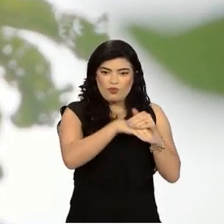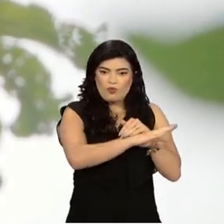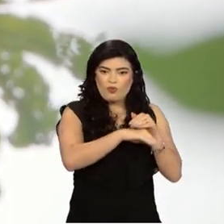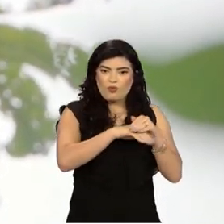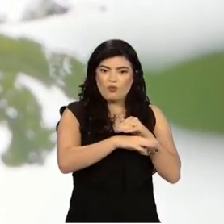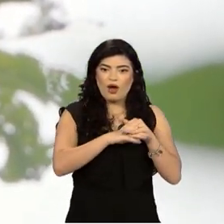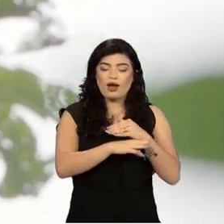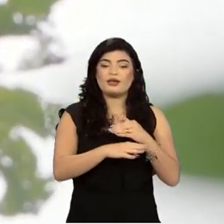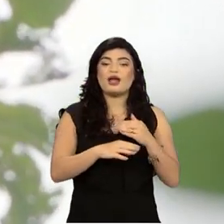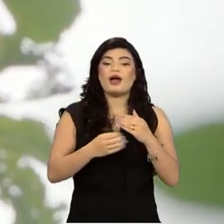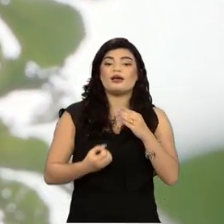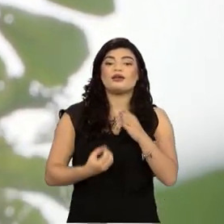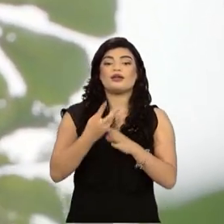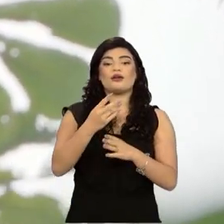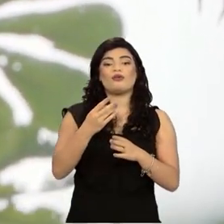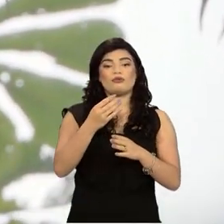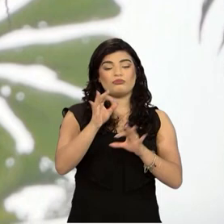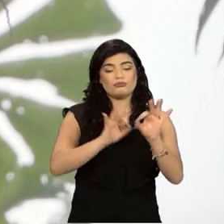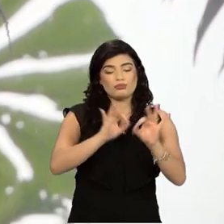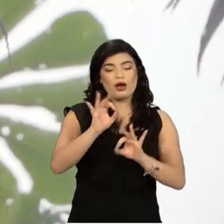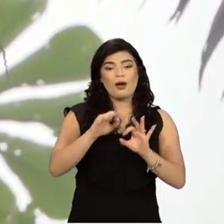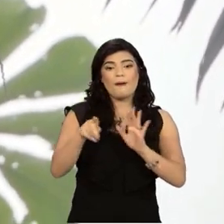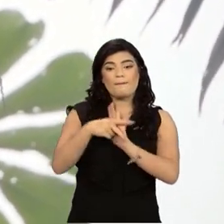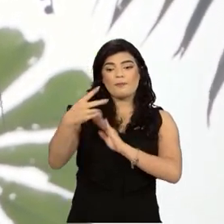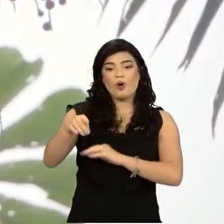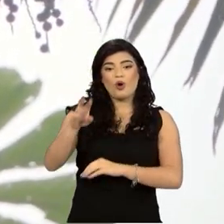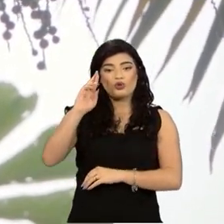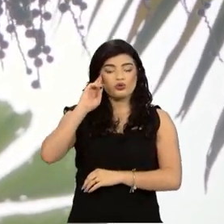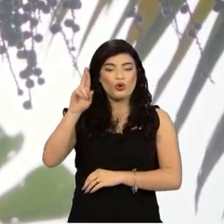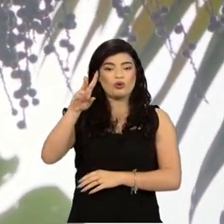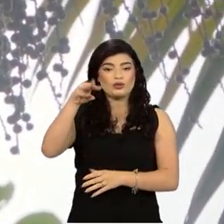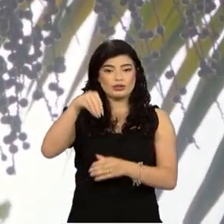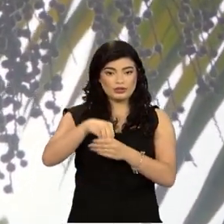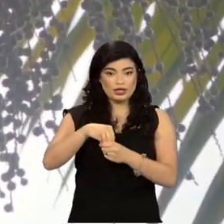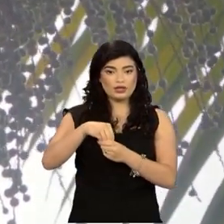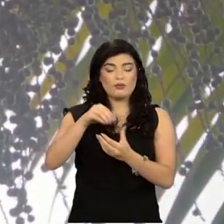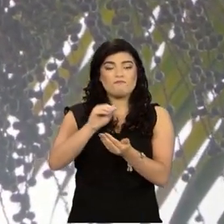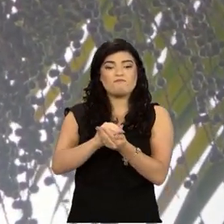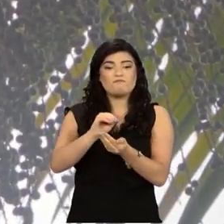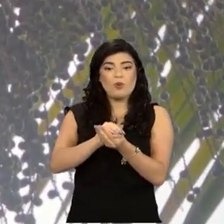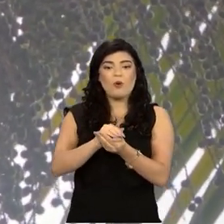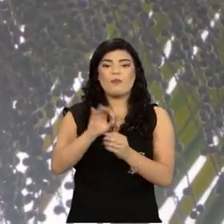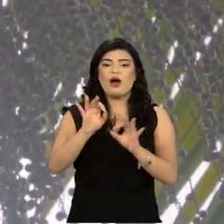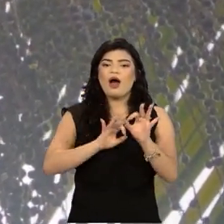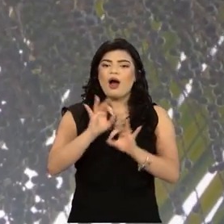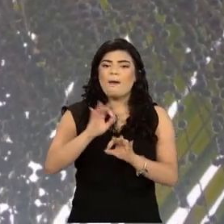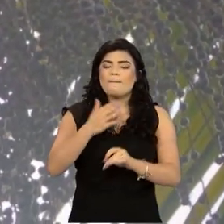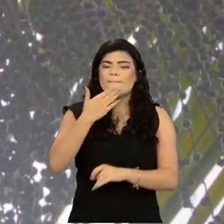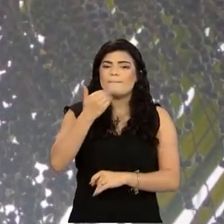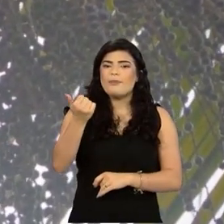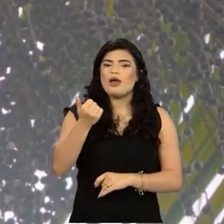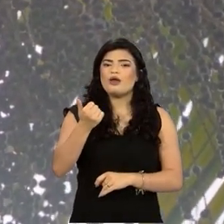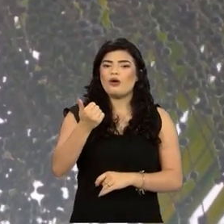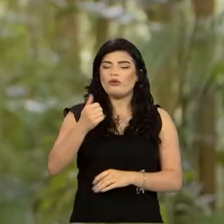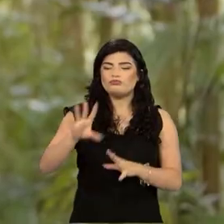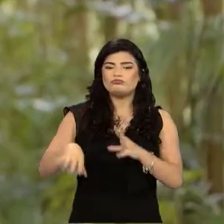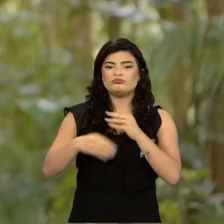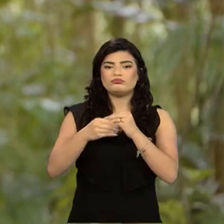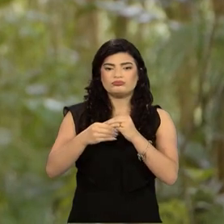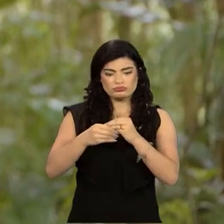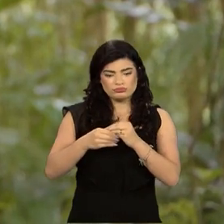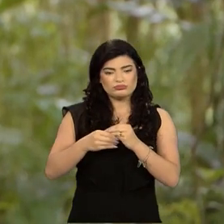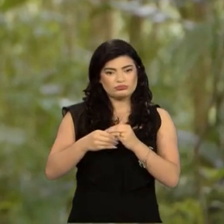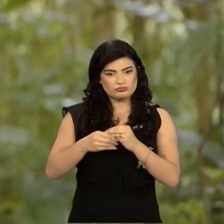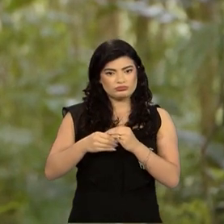conversar com esses proprietários que a polpa da Jussara poderia ser um elemento que pudesse incrementar a